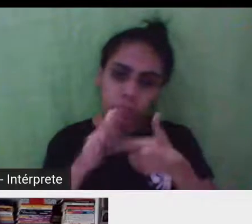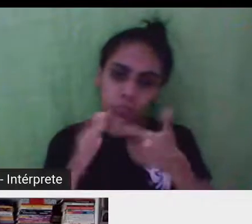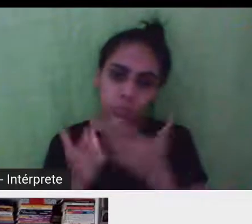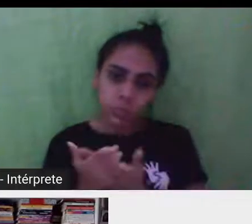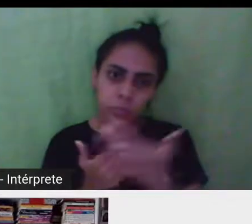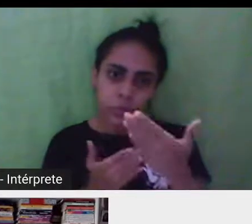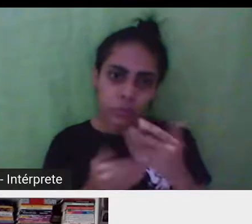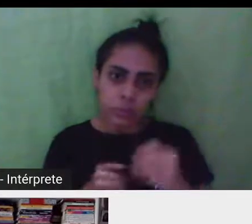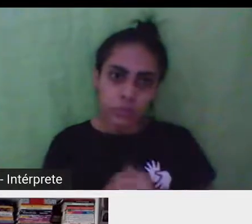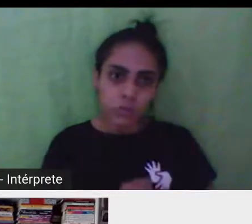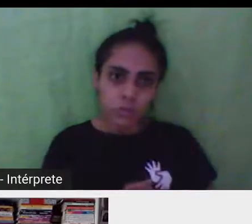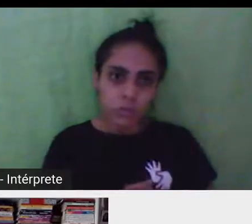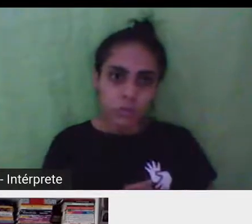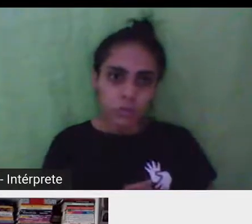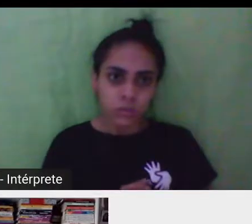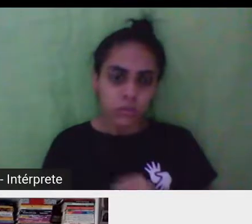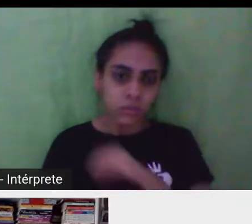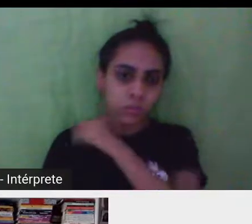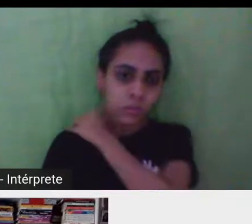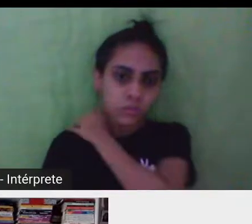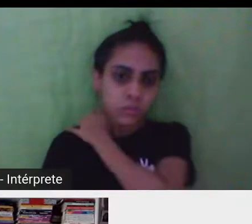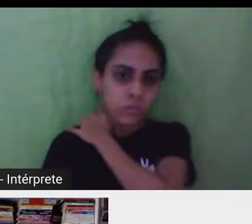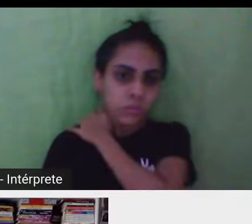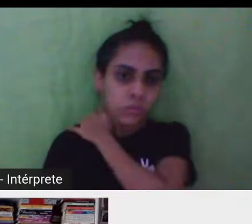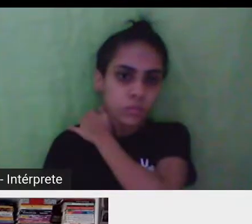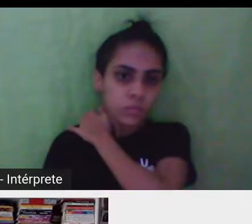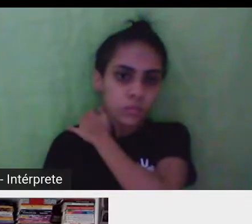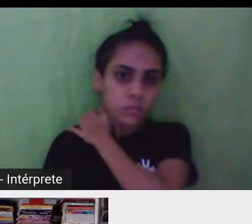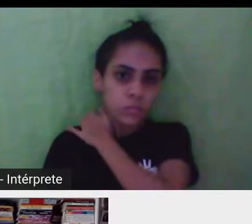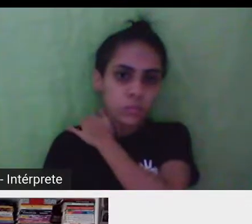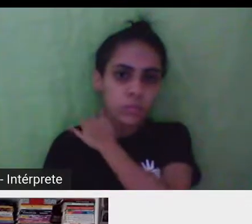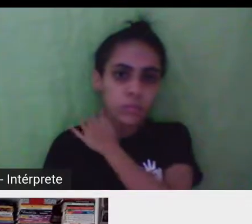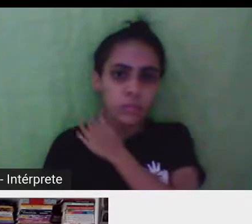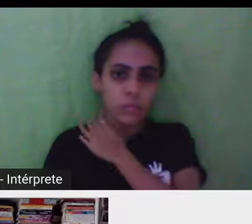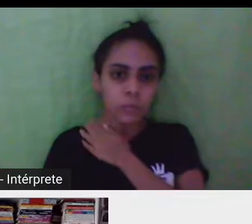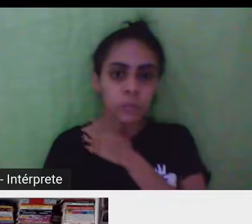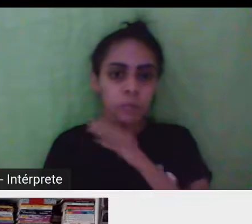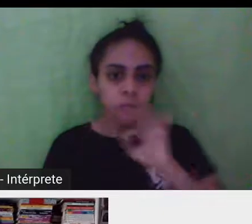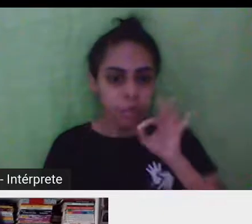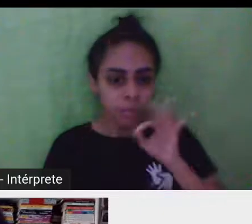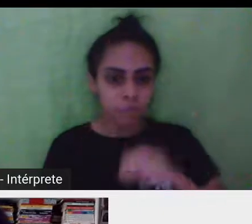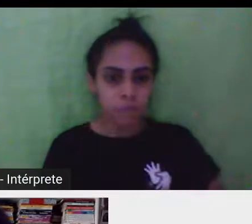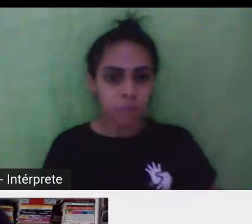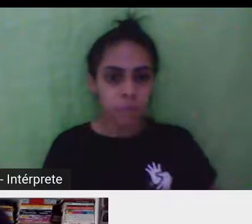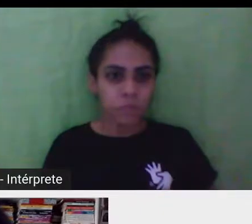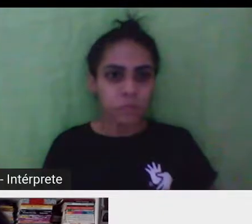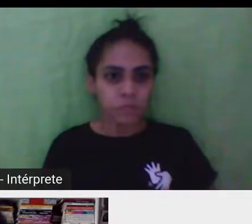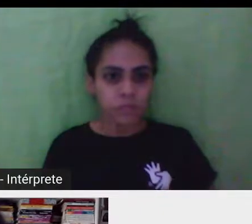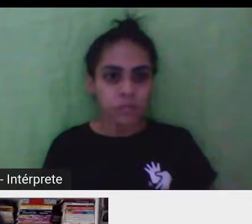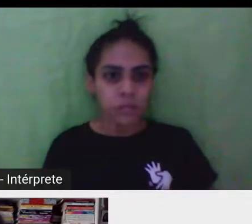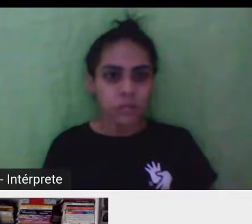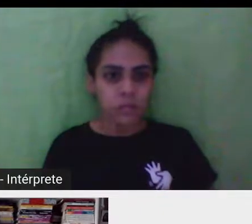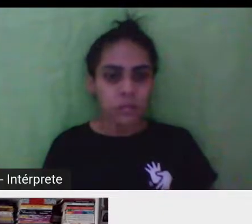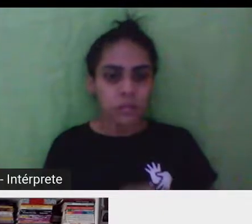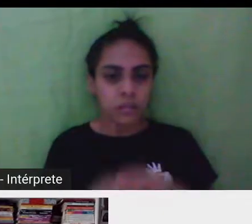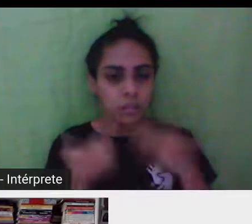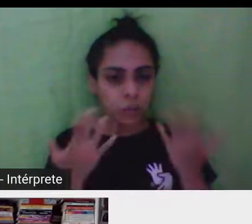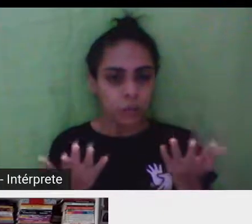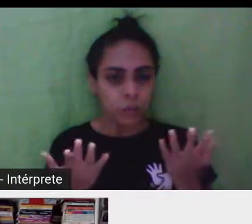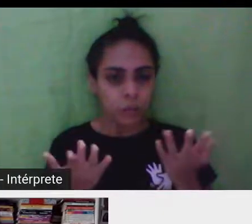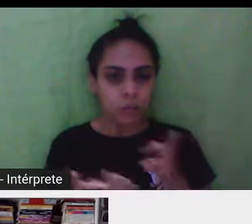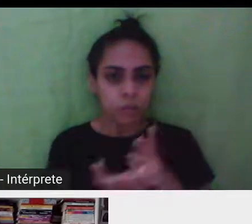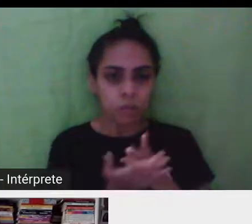se deixar esse papo aqui... Sim, sem dúvida. Então, vamos lá. Vamos, vim.